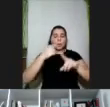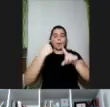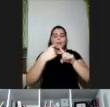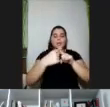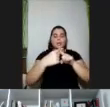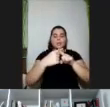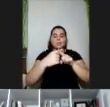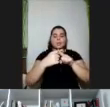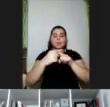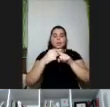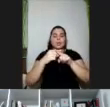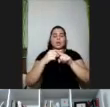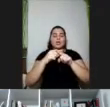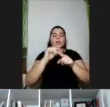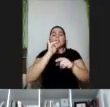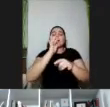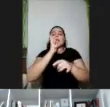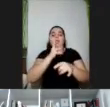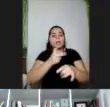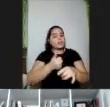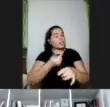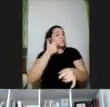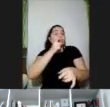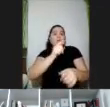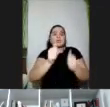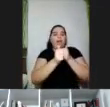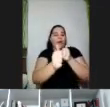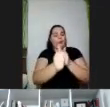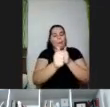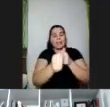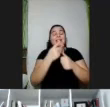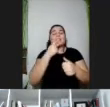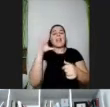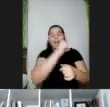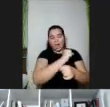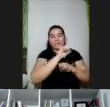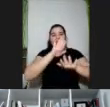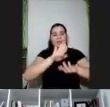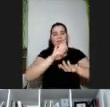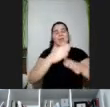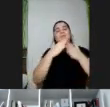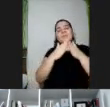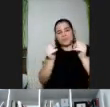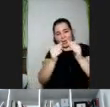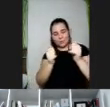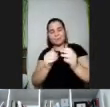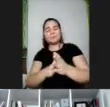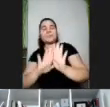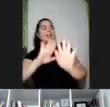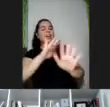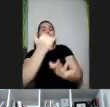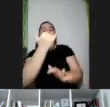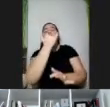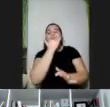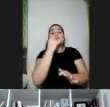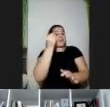transcrição não está conseguindo acompanhar. Você está falando muito rápido. Desculpa. Por favor. Tá bom, desculpa. A